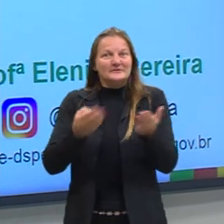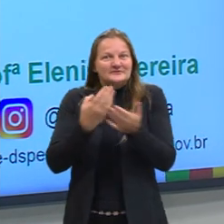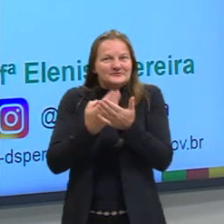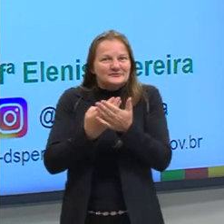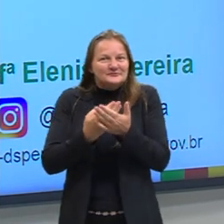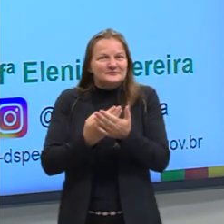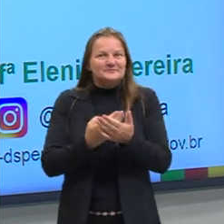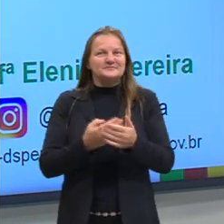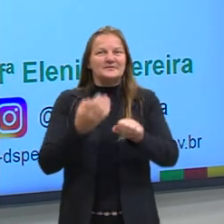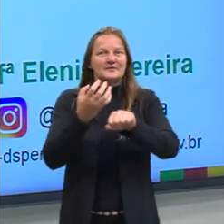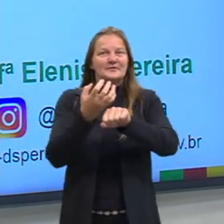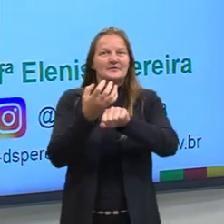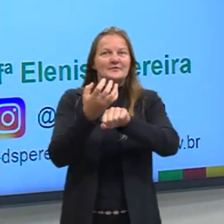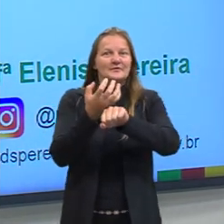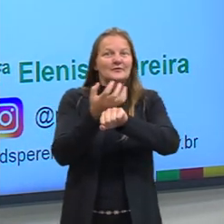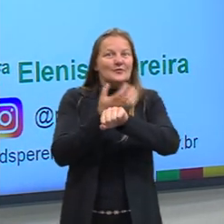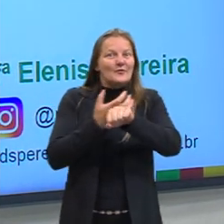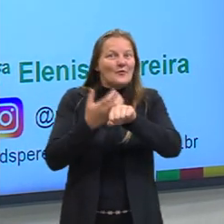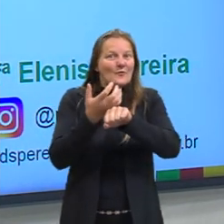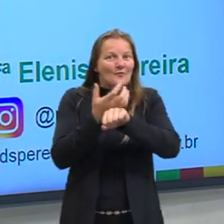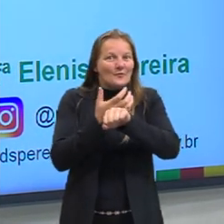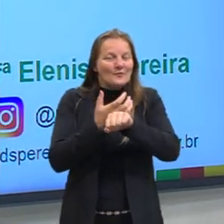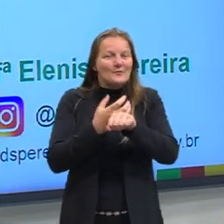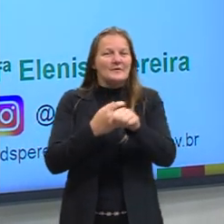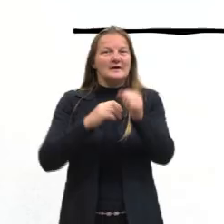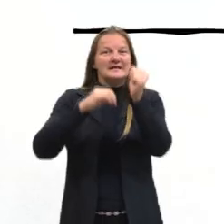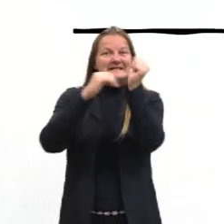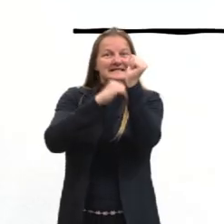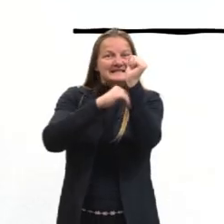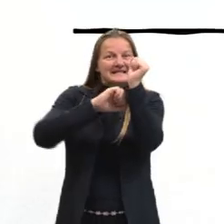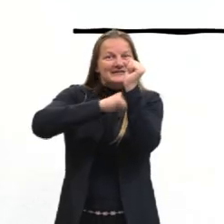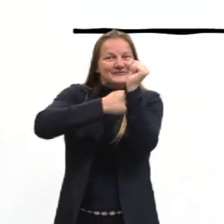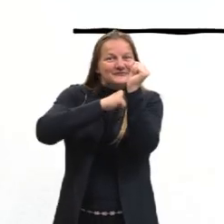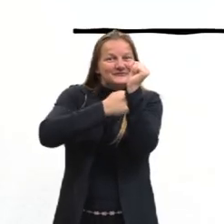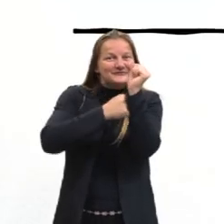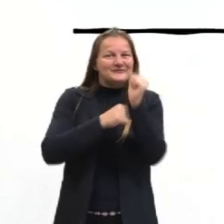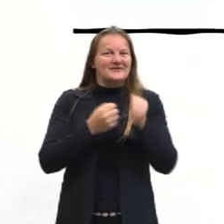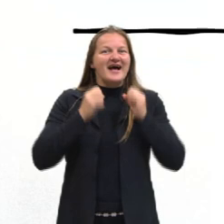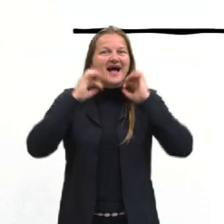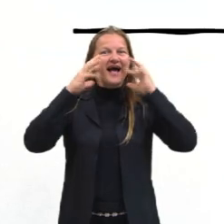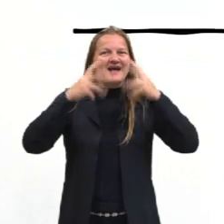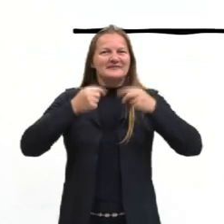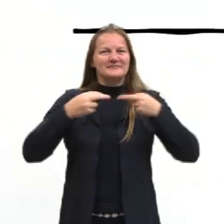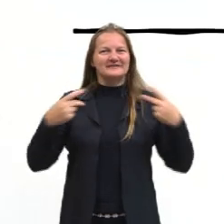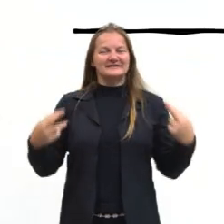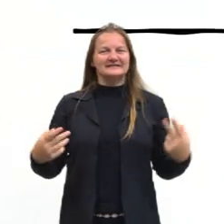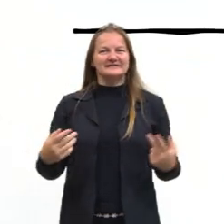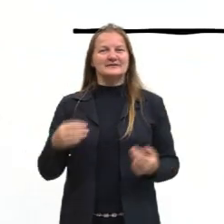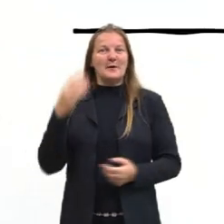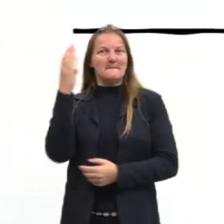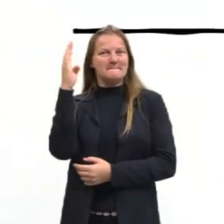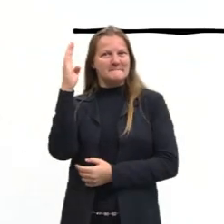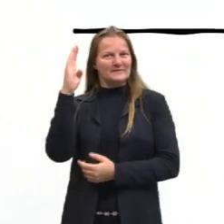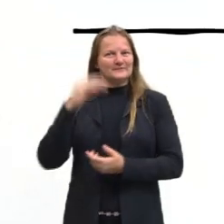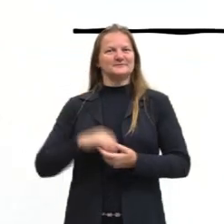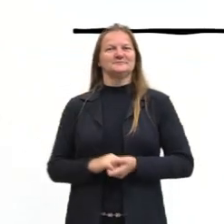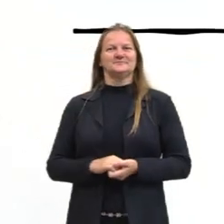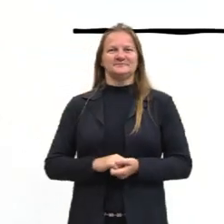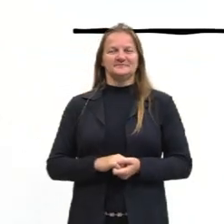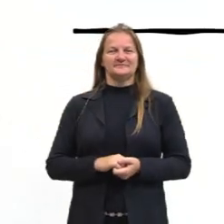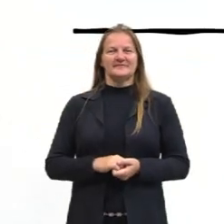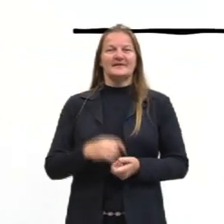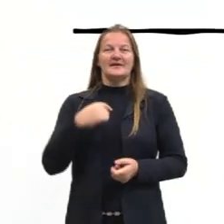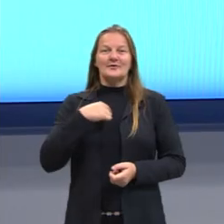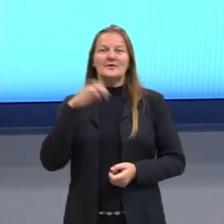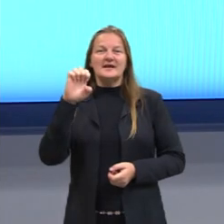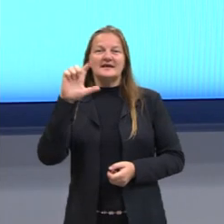sobre Segredos dos Animais, a aula Componente Curricular de Biologia. Eu